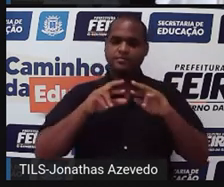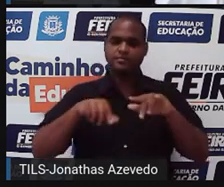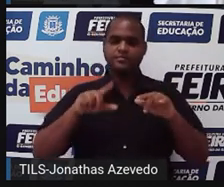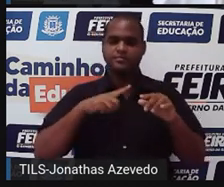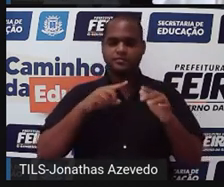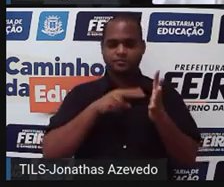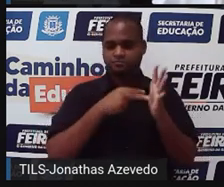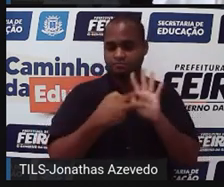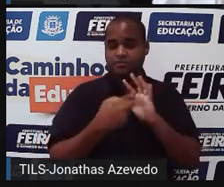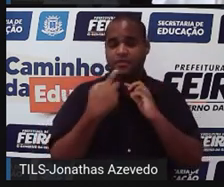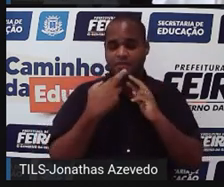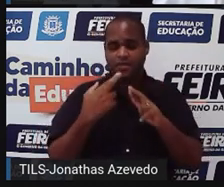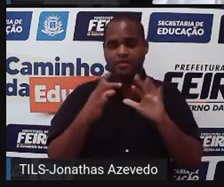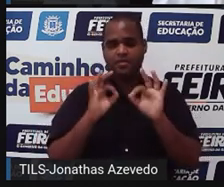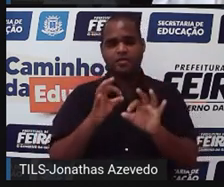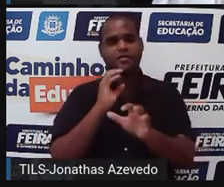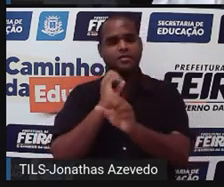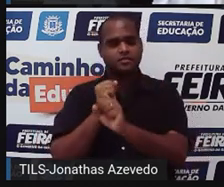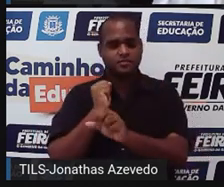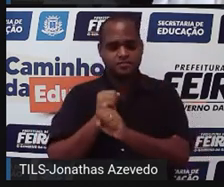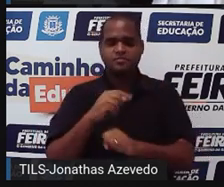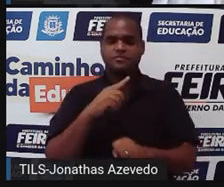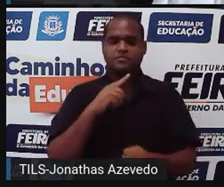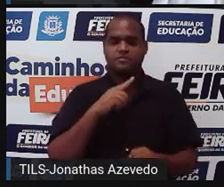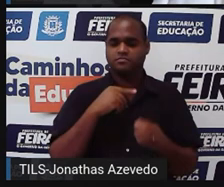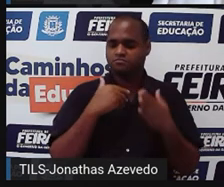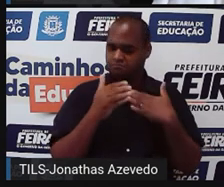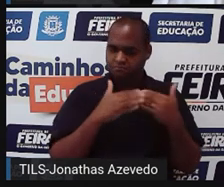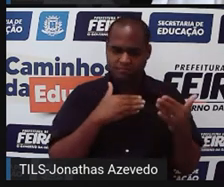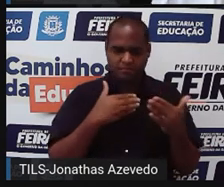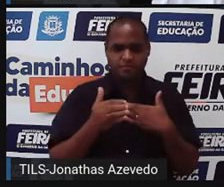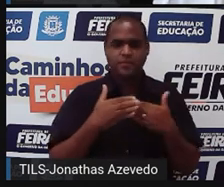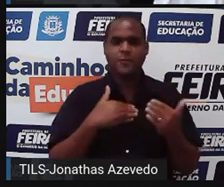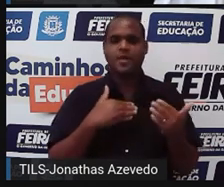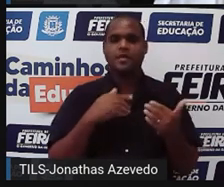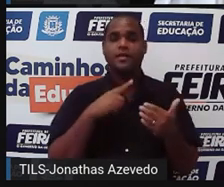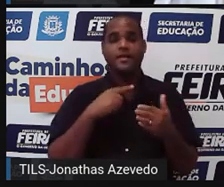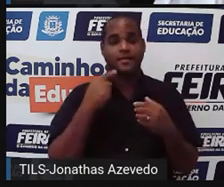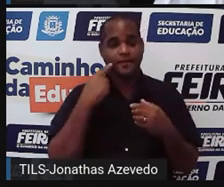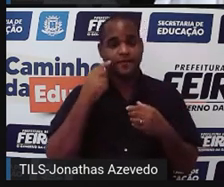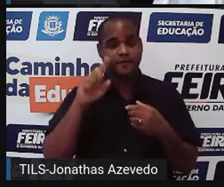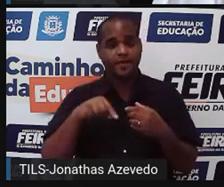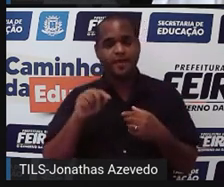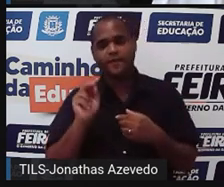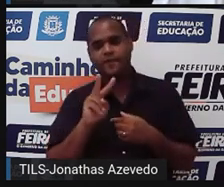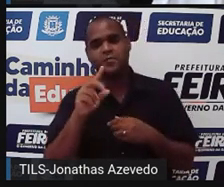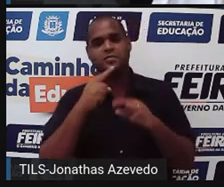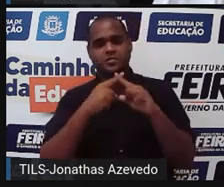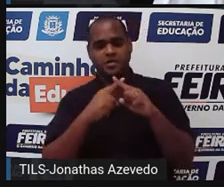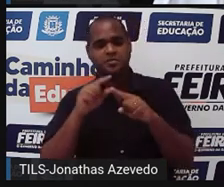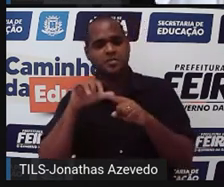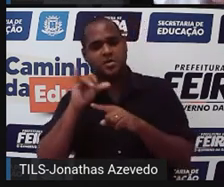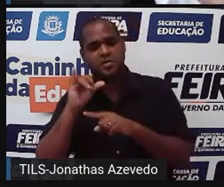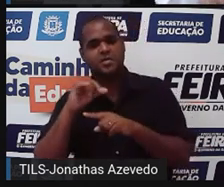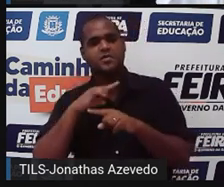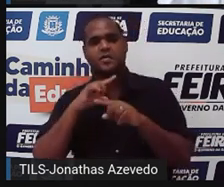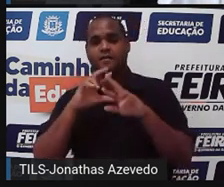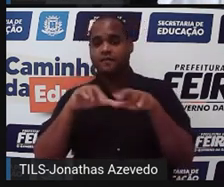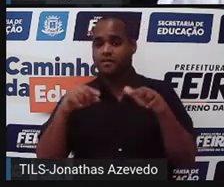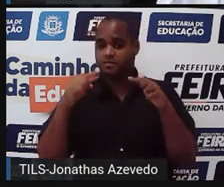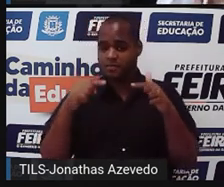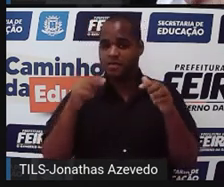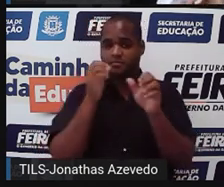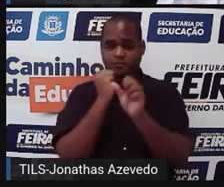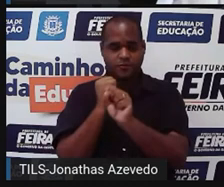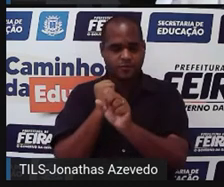solução da equação. Qualquer ponto que eu pegar nessa reta vai ter um valor para x e um valor para y que quando